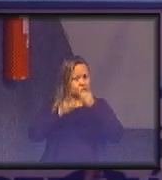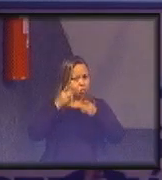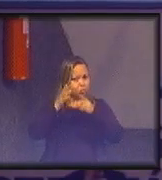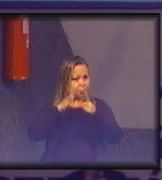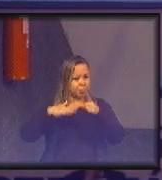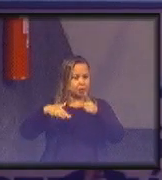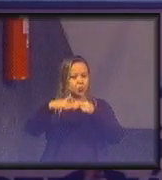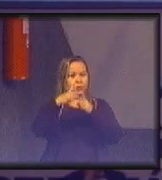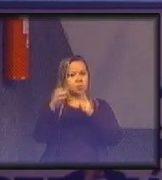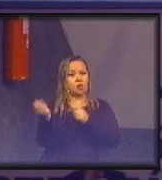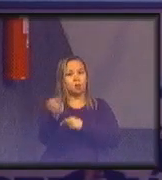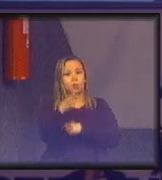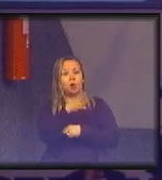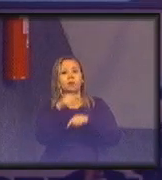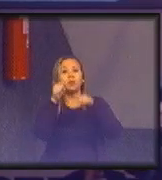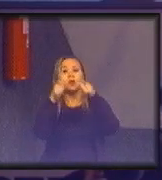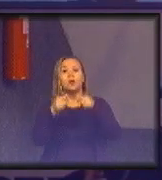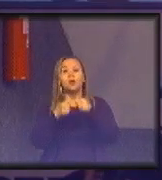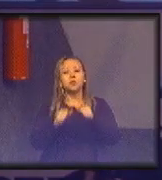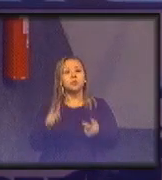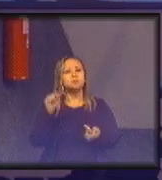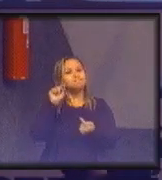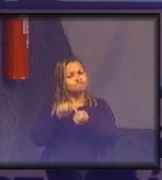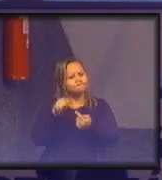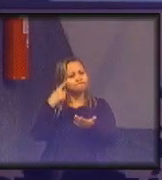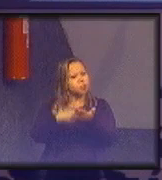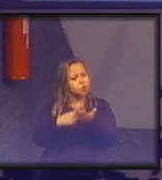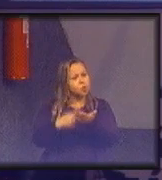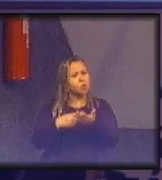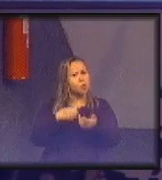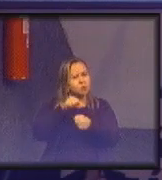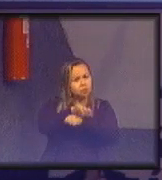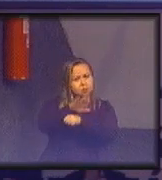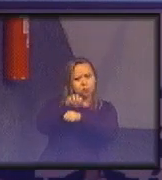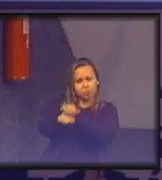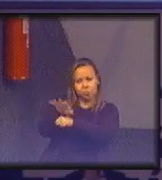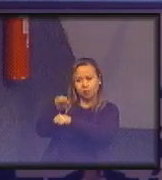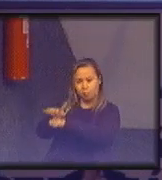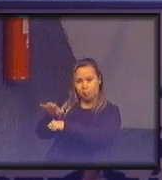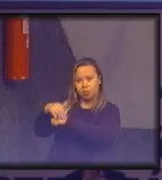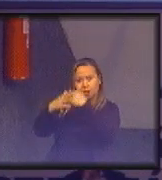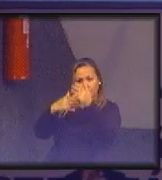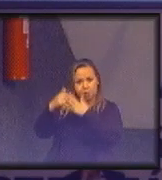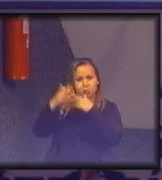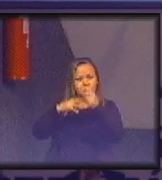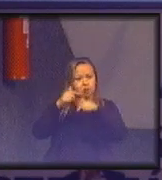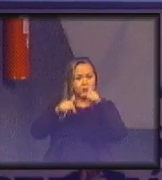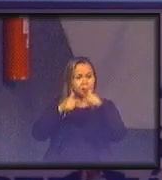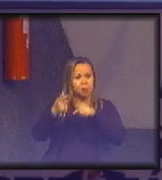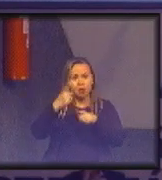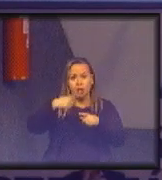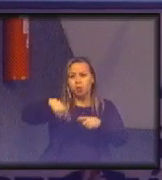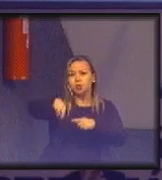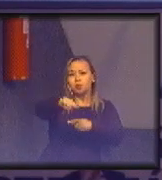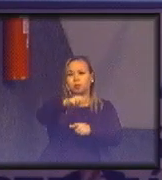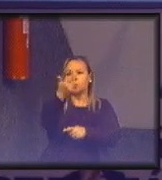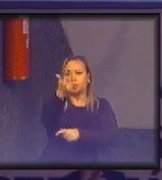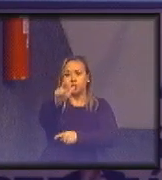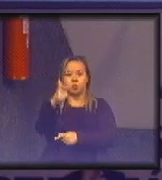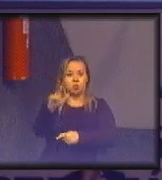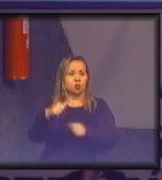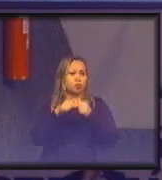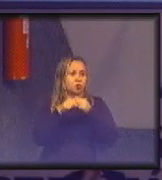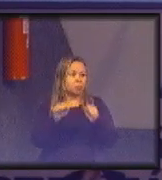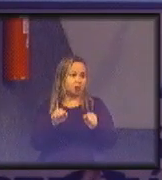social nova onde você concorda em compartilhar os seus ativos com todos os outros que